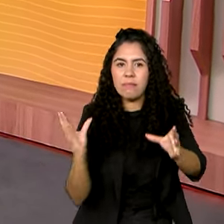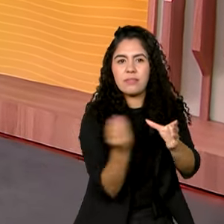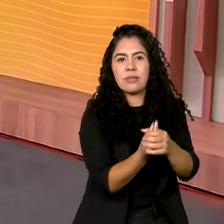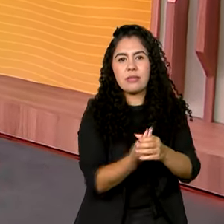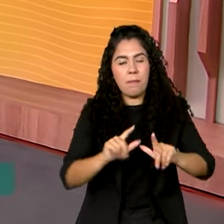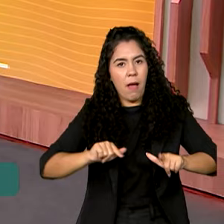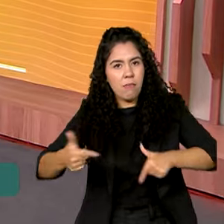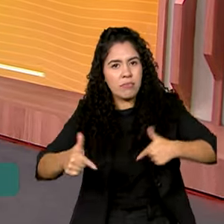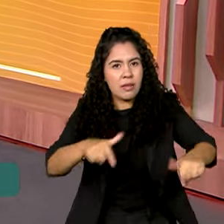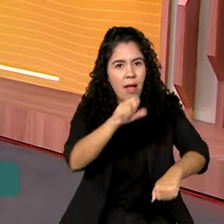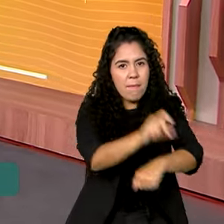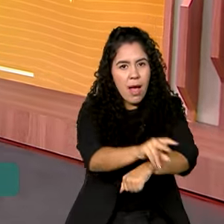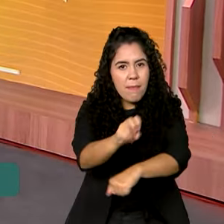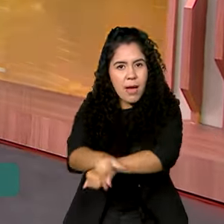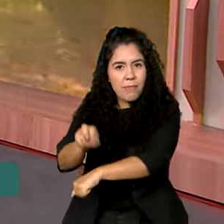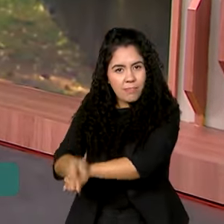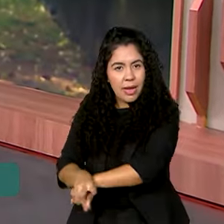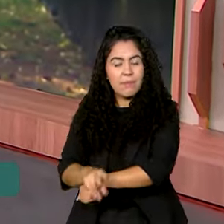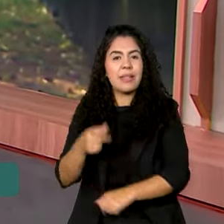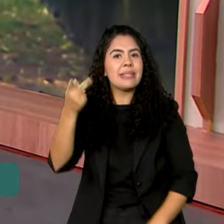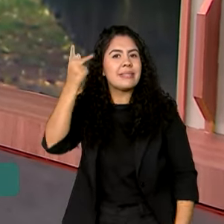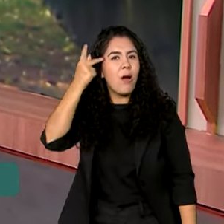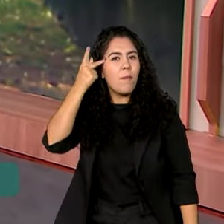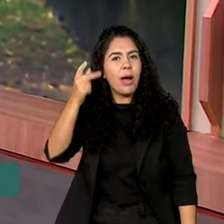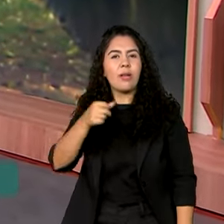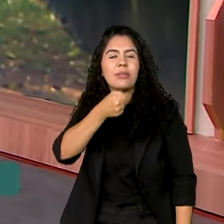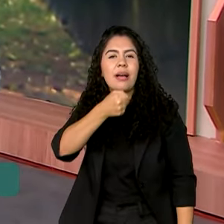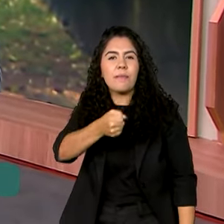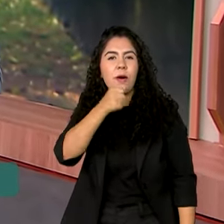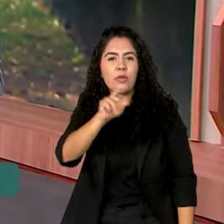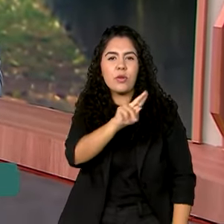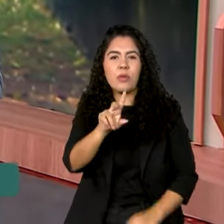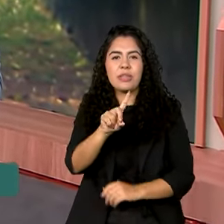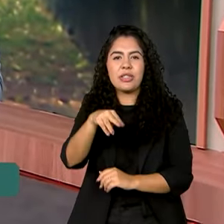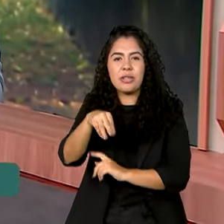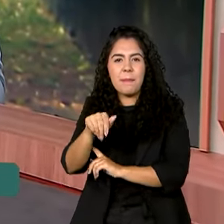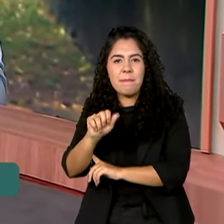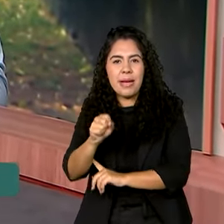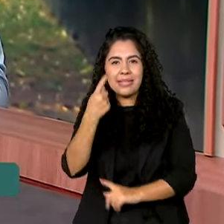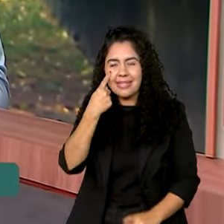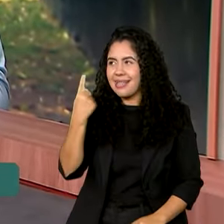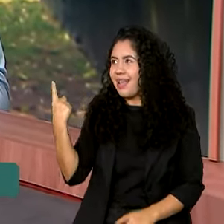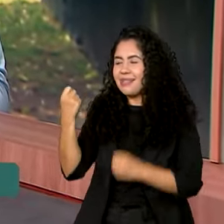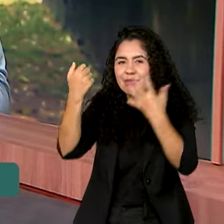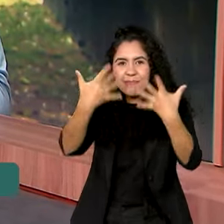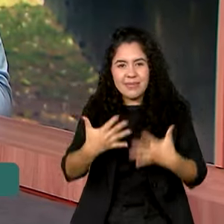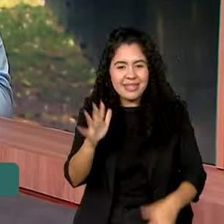mercado de trabalho. De São Paulo, Dimas Solde tem as informações para a gente. Bom dia, Dimas!